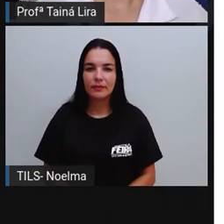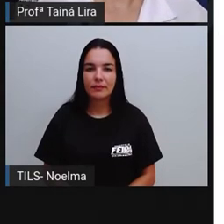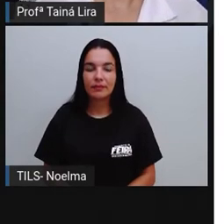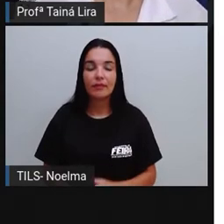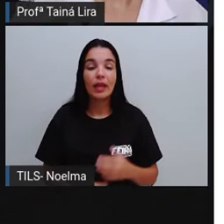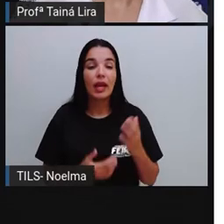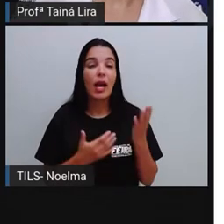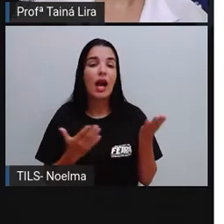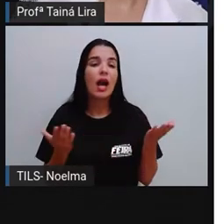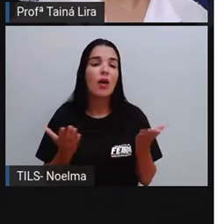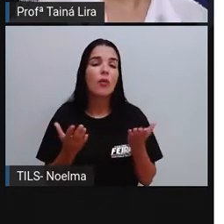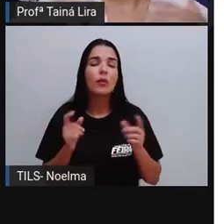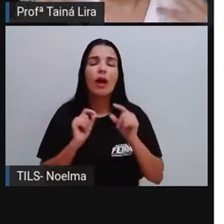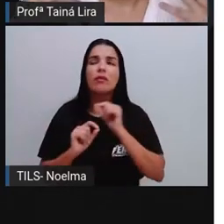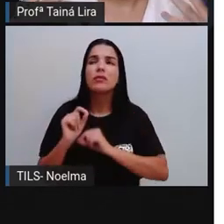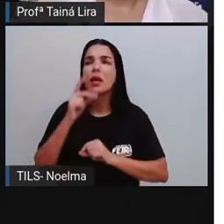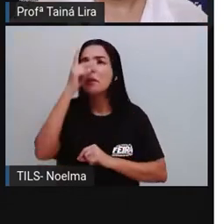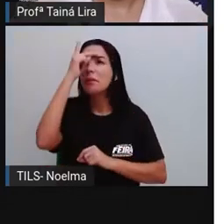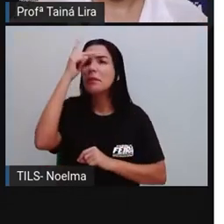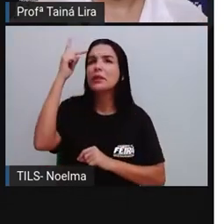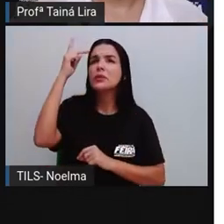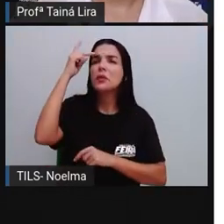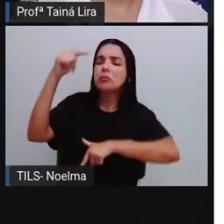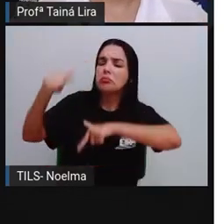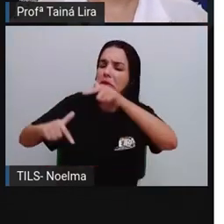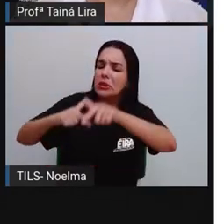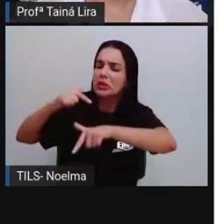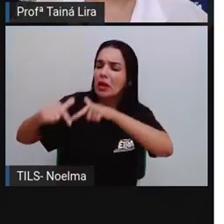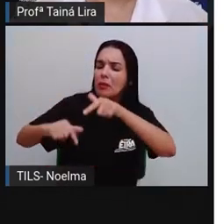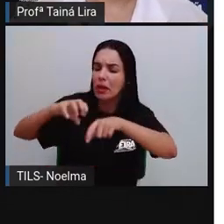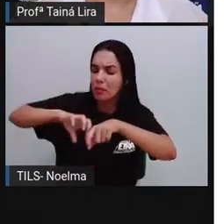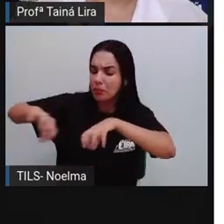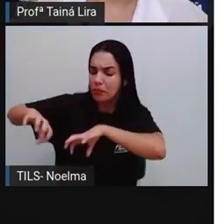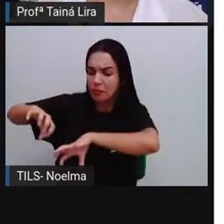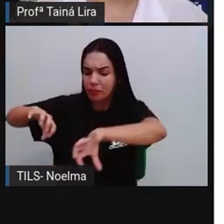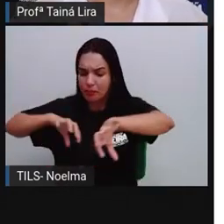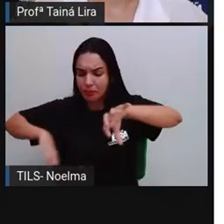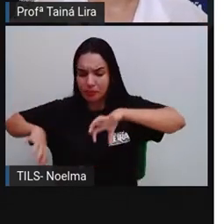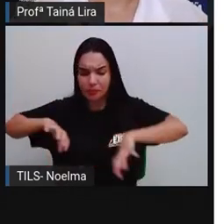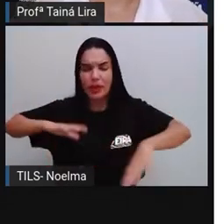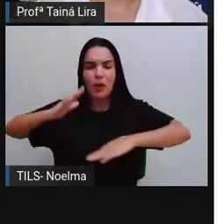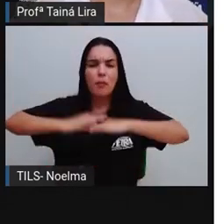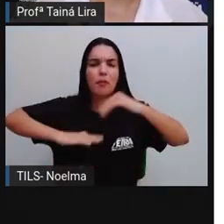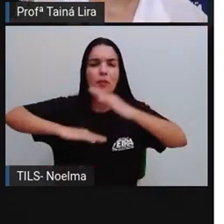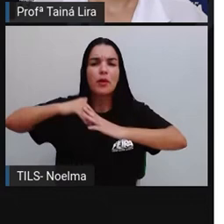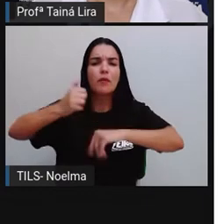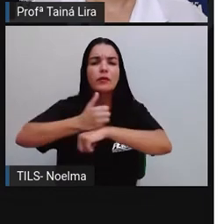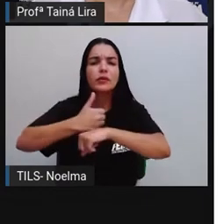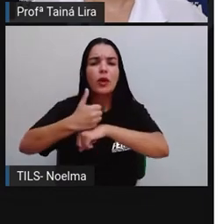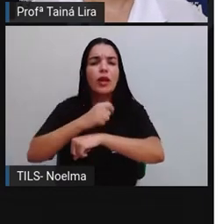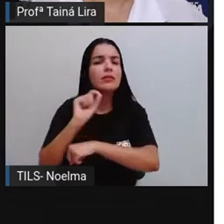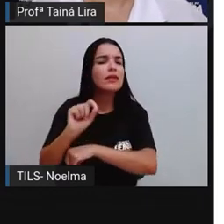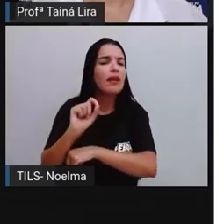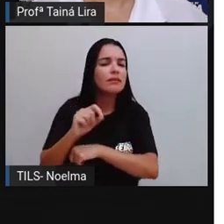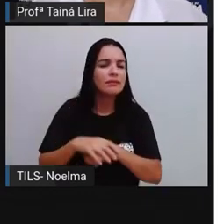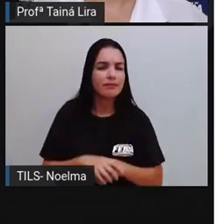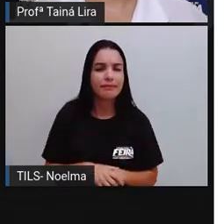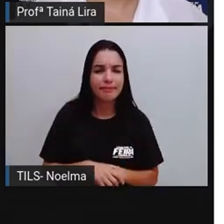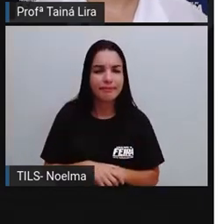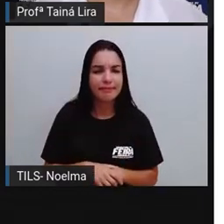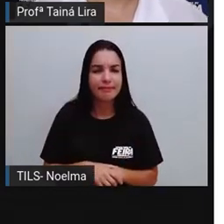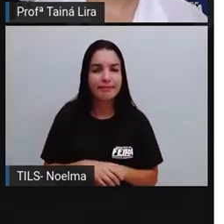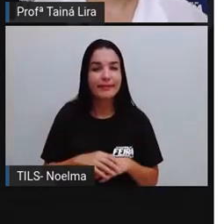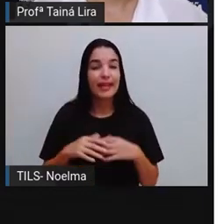Pró, e quem são as pessoas que trabalham com a coleta seletiva? Olha lá, A coleta